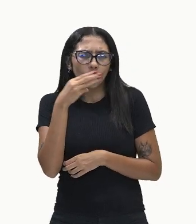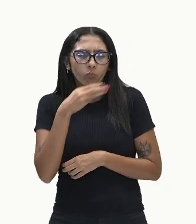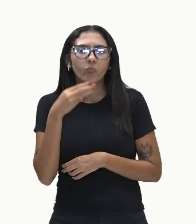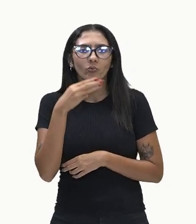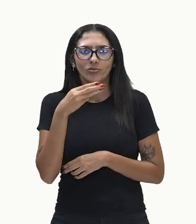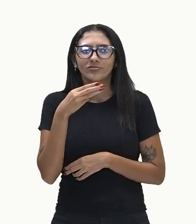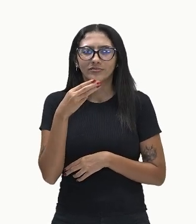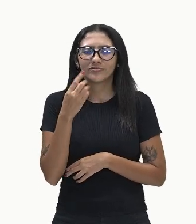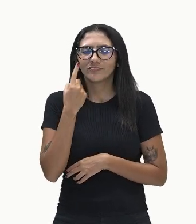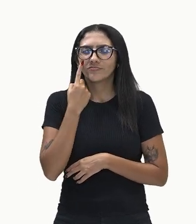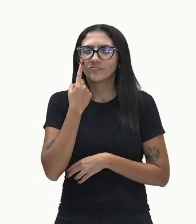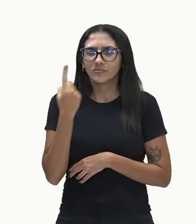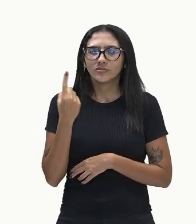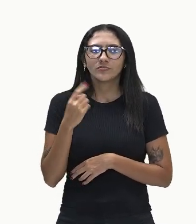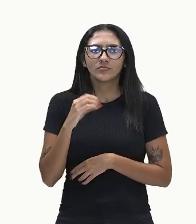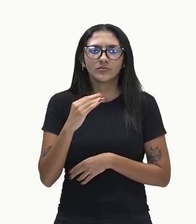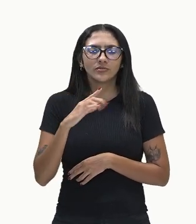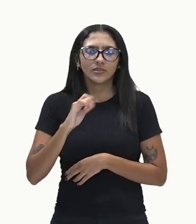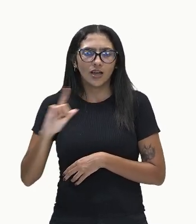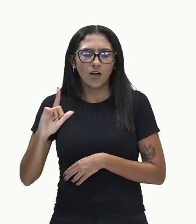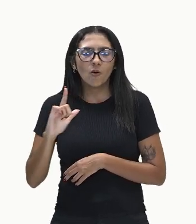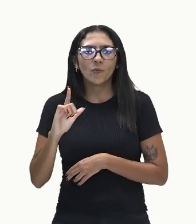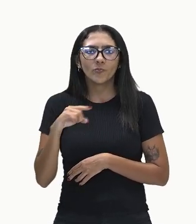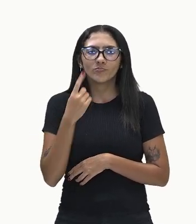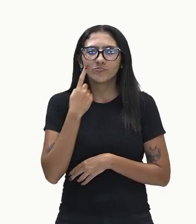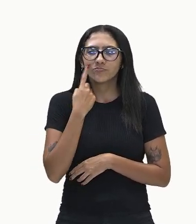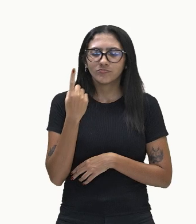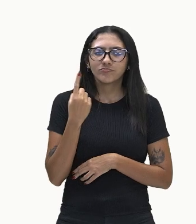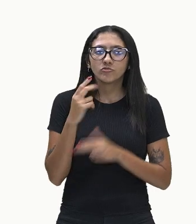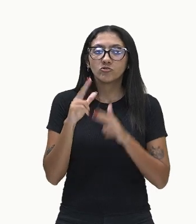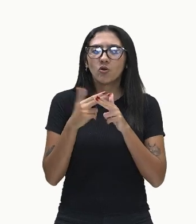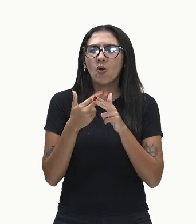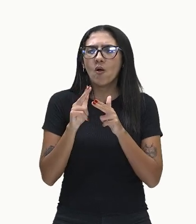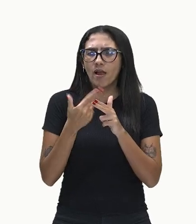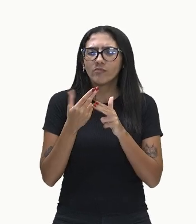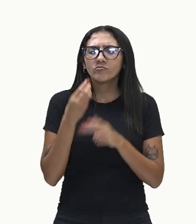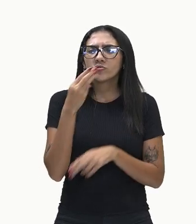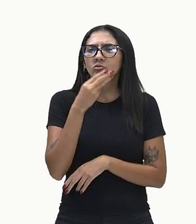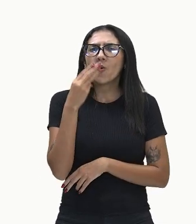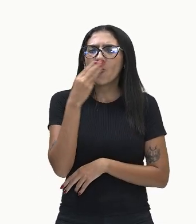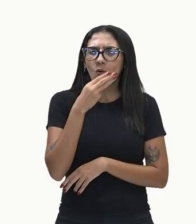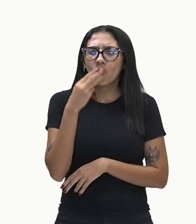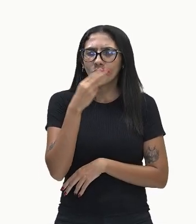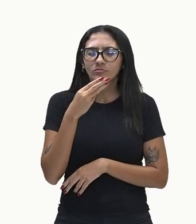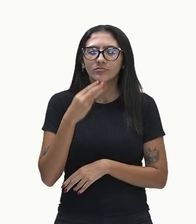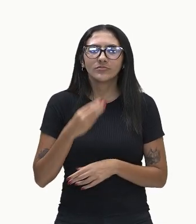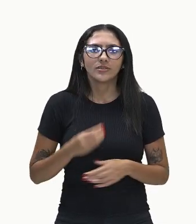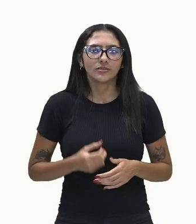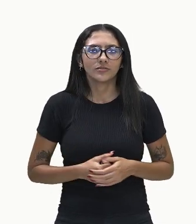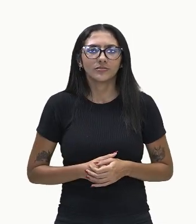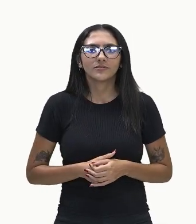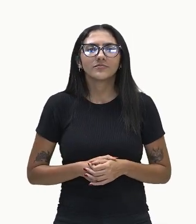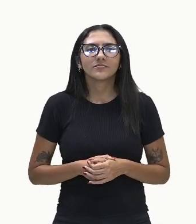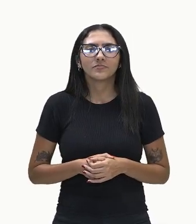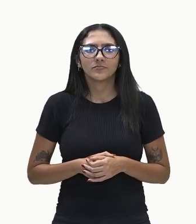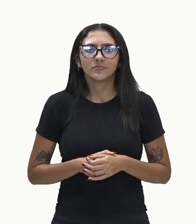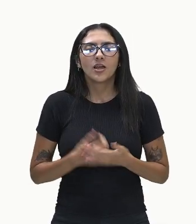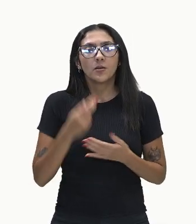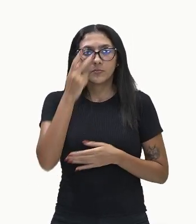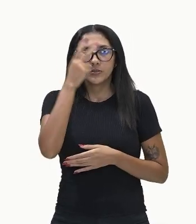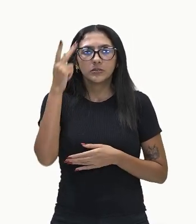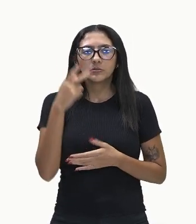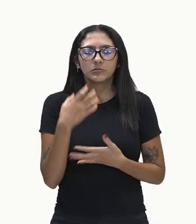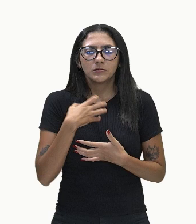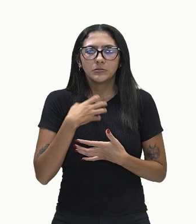destacado aí na cor marrom é um pedacinho de chocolate e aí a pessoa consegue perceber aqui o sabor